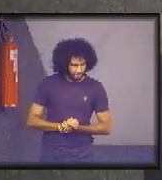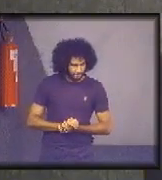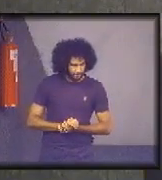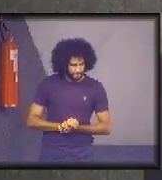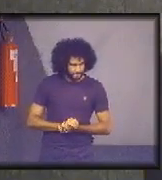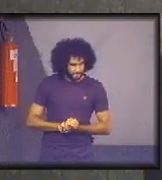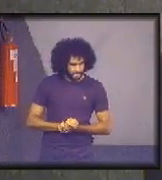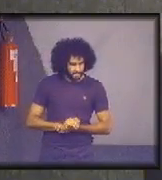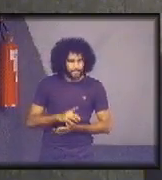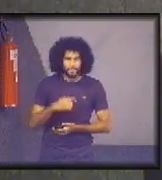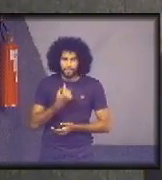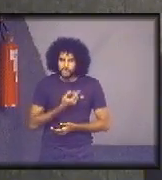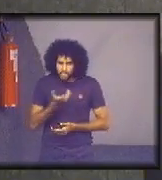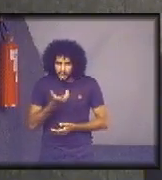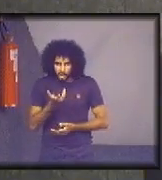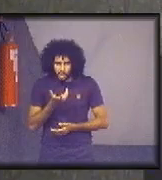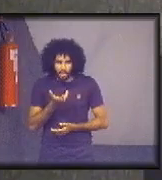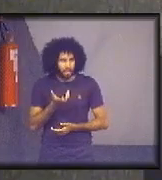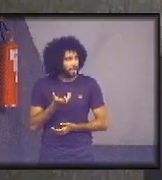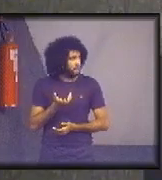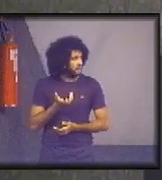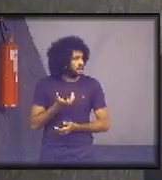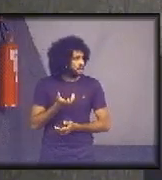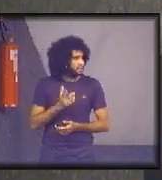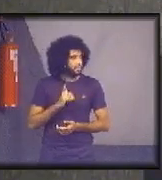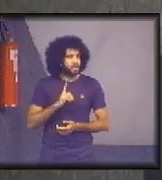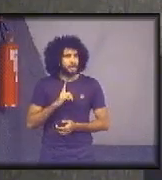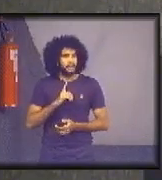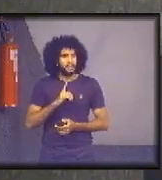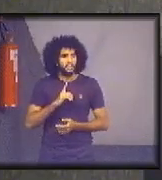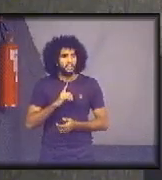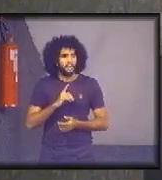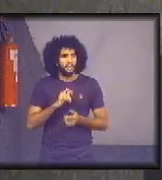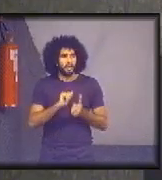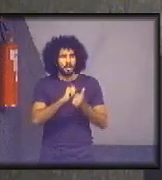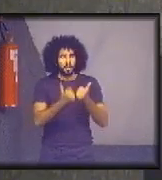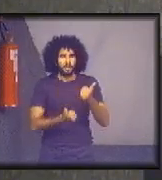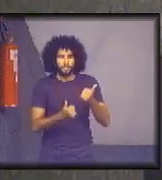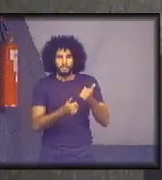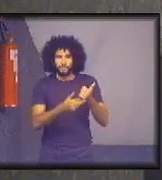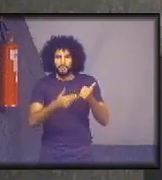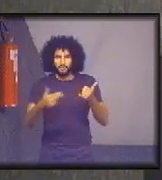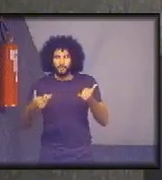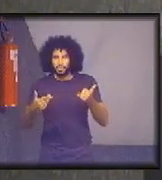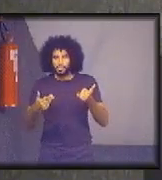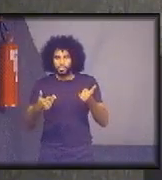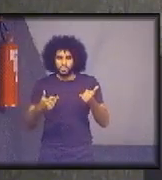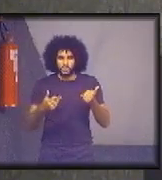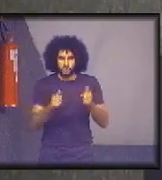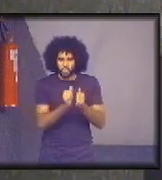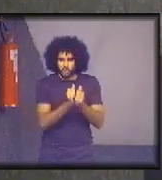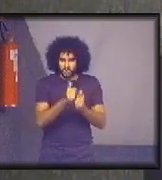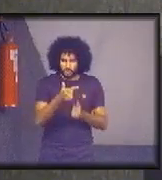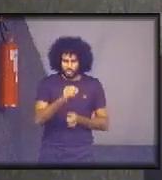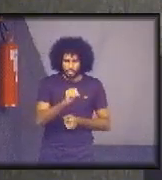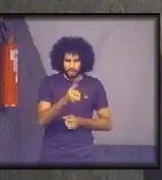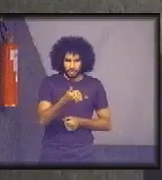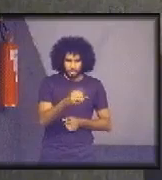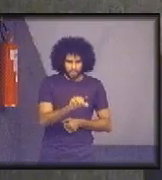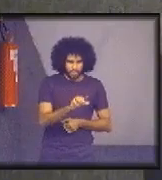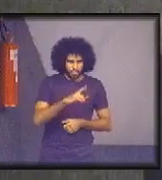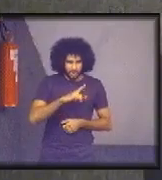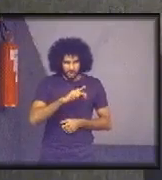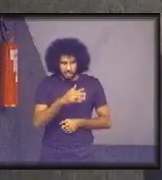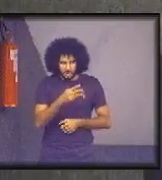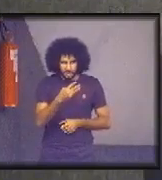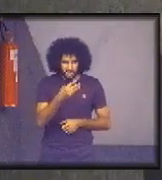Nós temos o PLS com o Cuenal, ele é composto por ações específicas anuais. Esse ano de 2019, nós contamos com 36